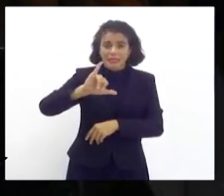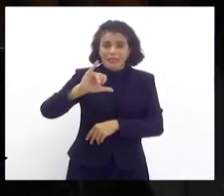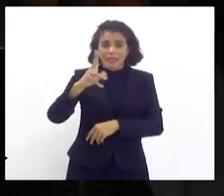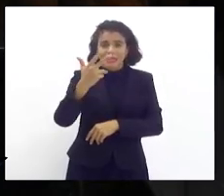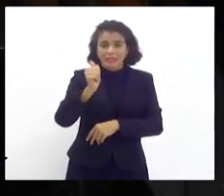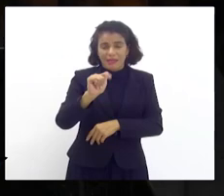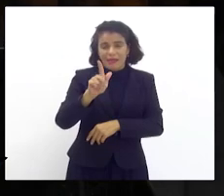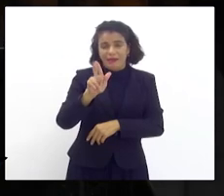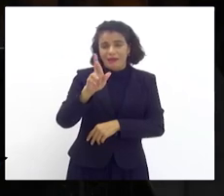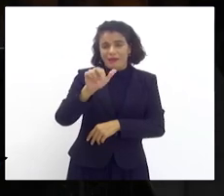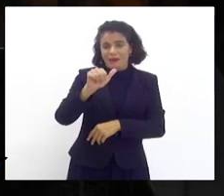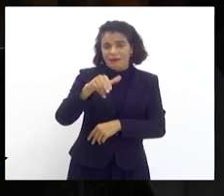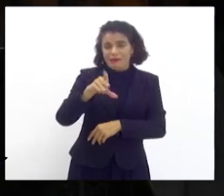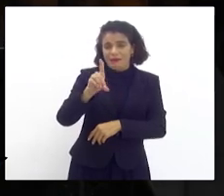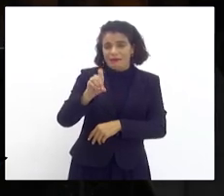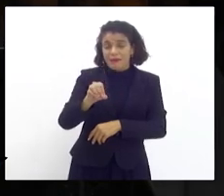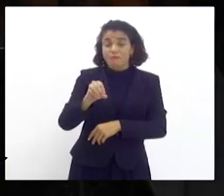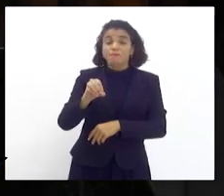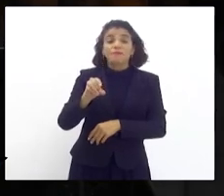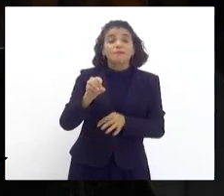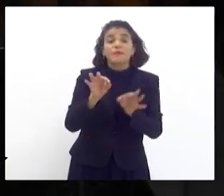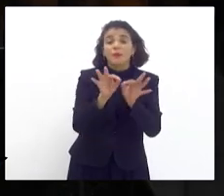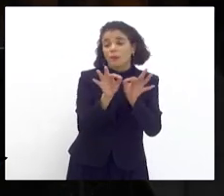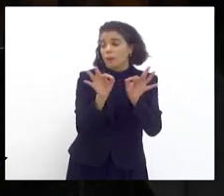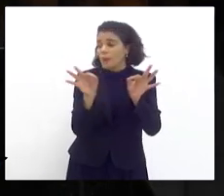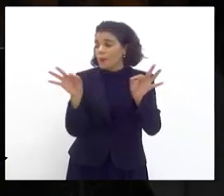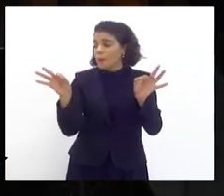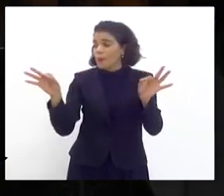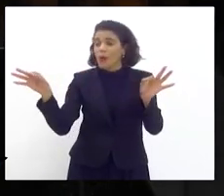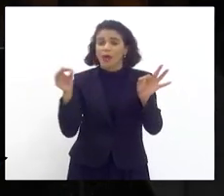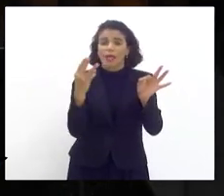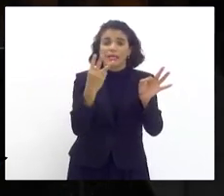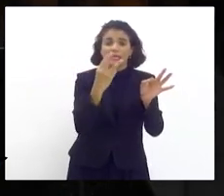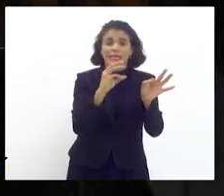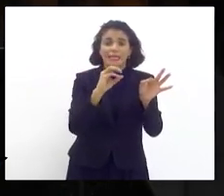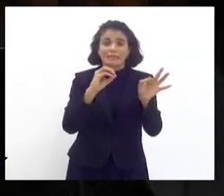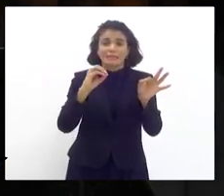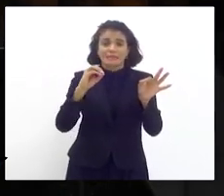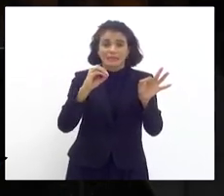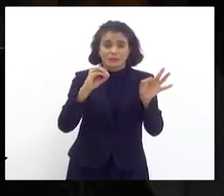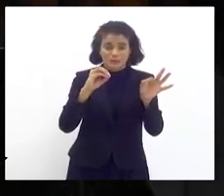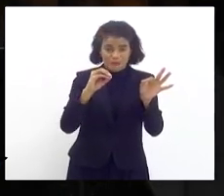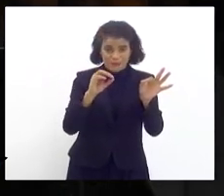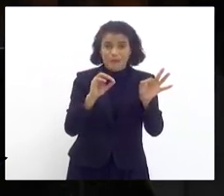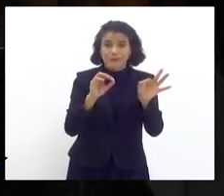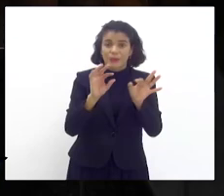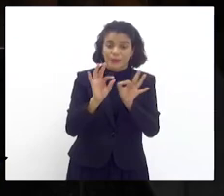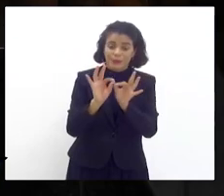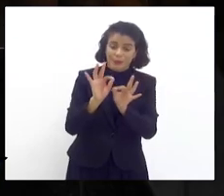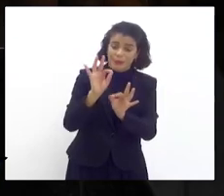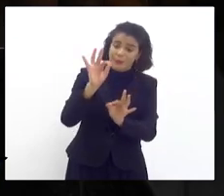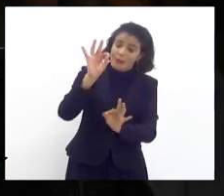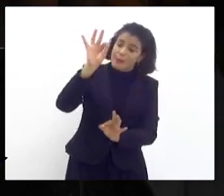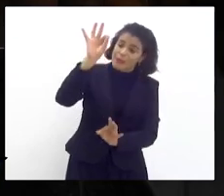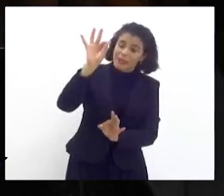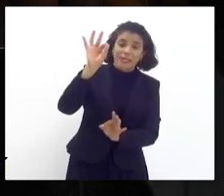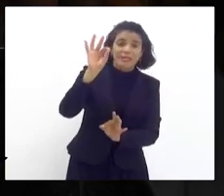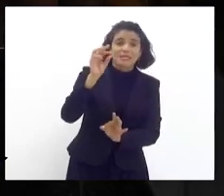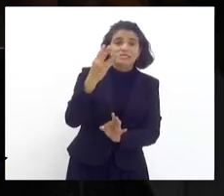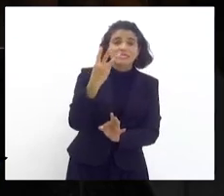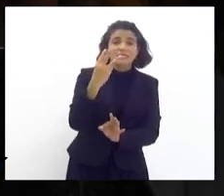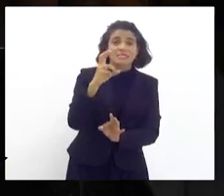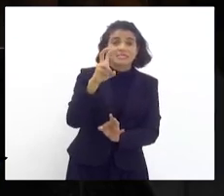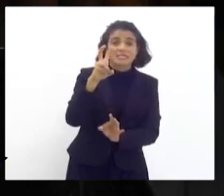Um navio de 300 metros de comprimento, com 50 metros de